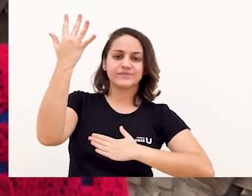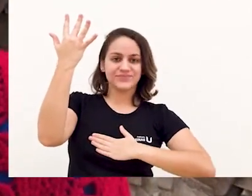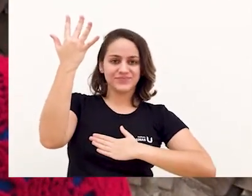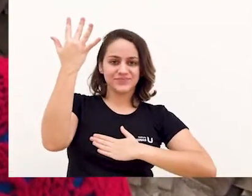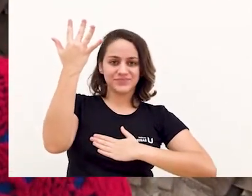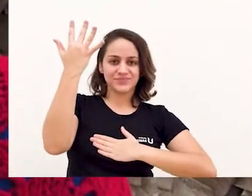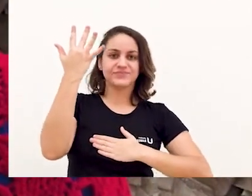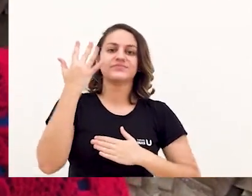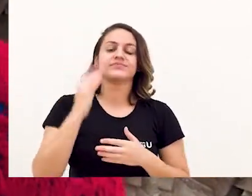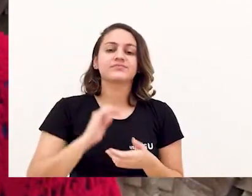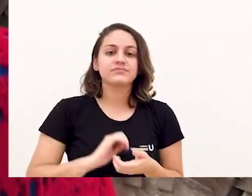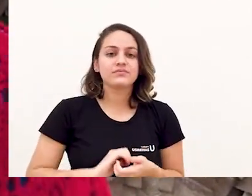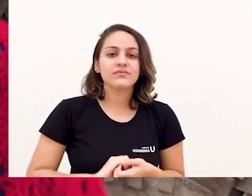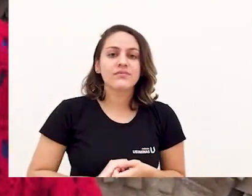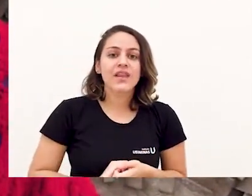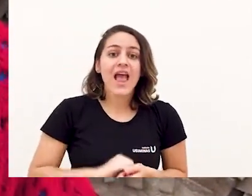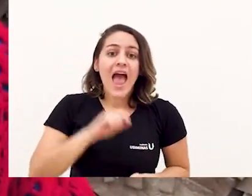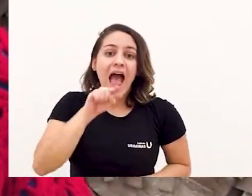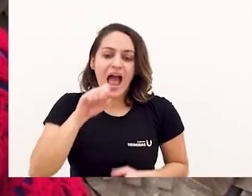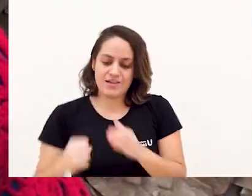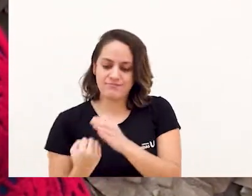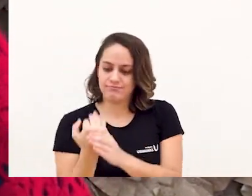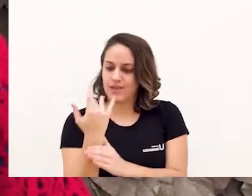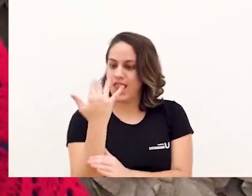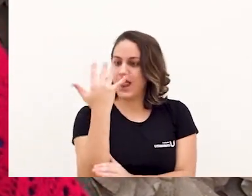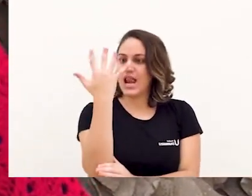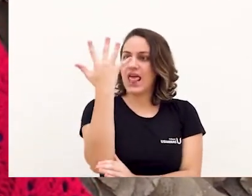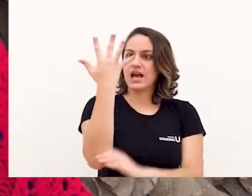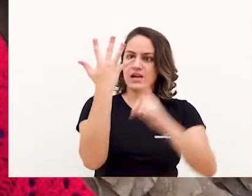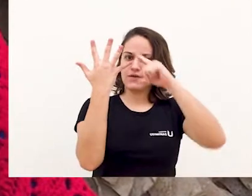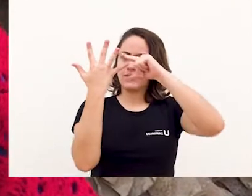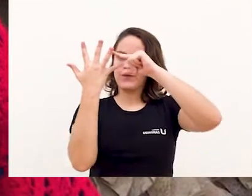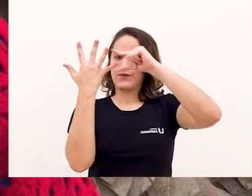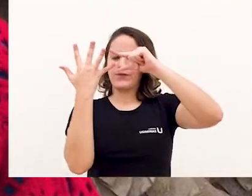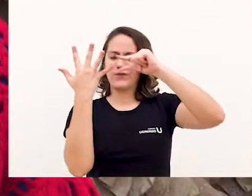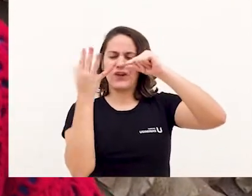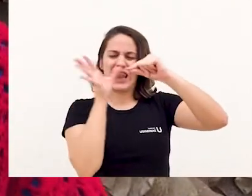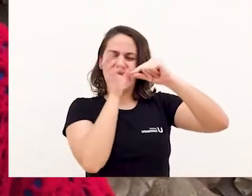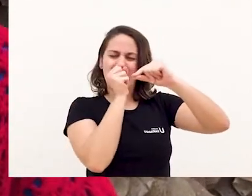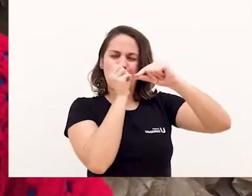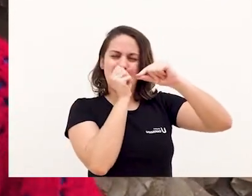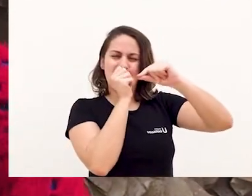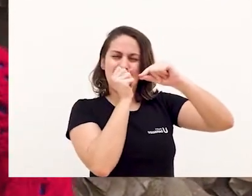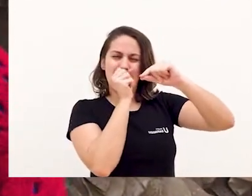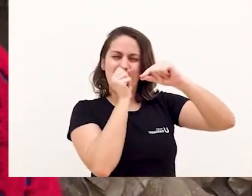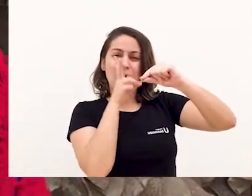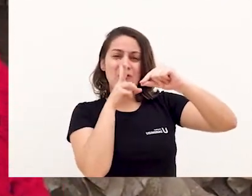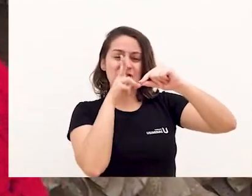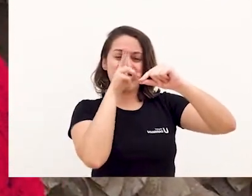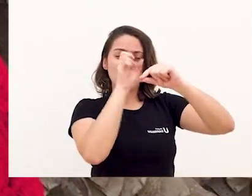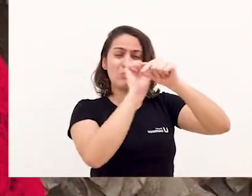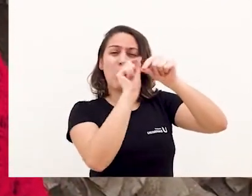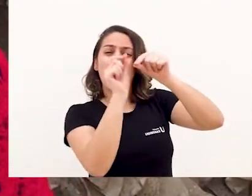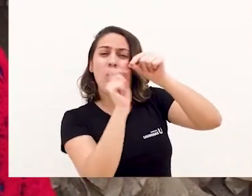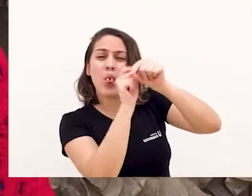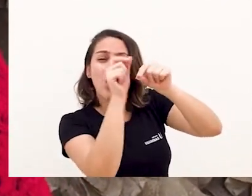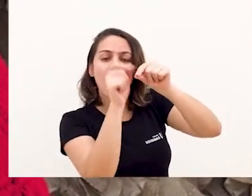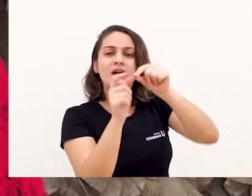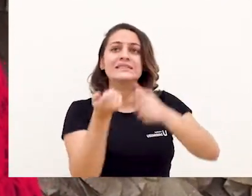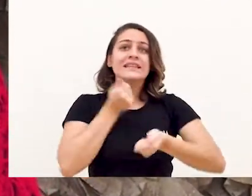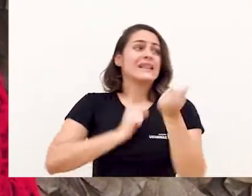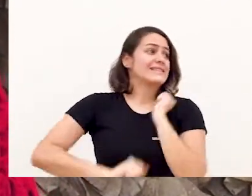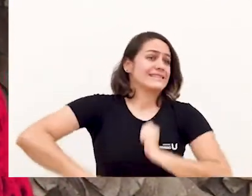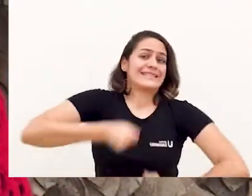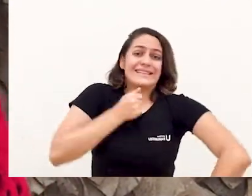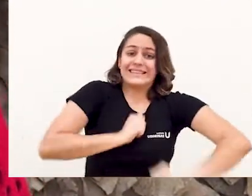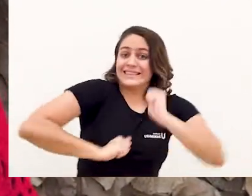prometo. Nossa amiga folha, já toda alaranjada como um fim de dia, não se